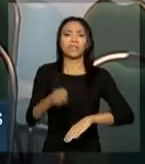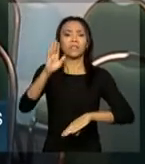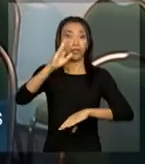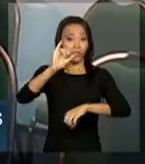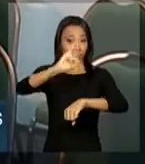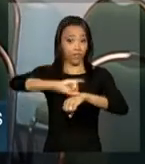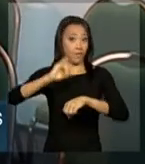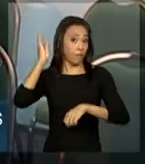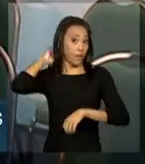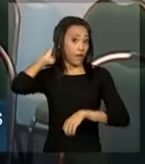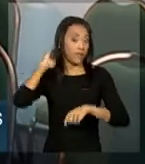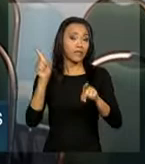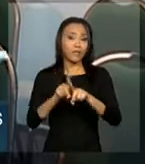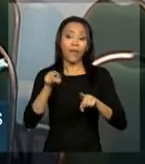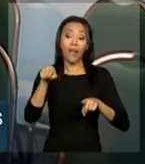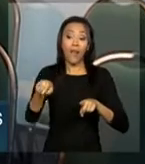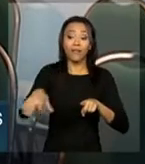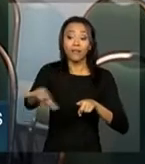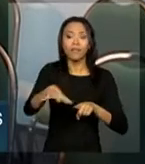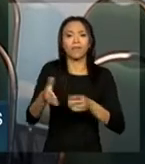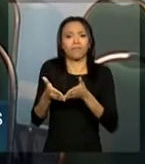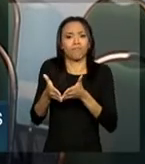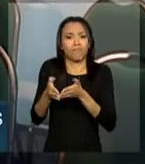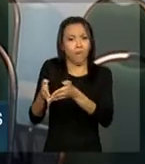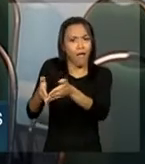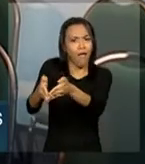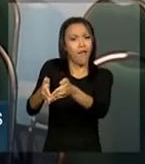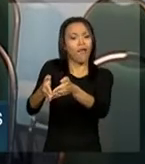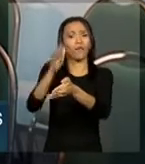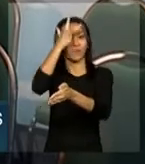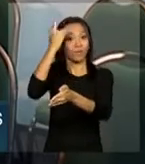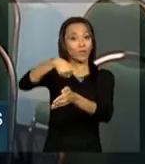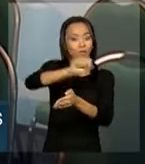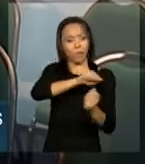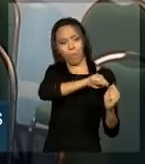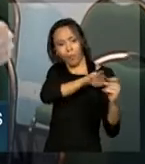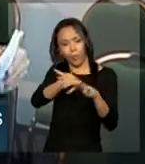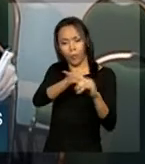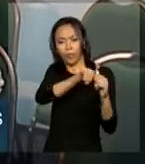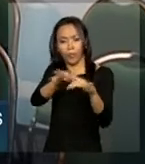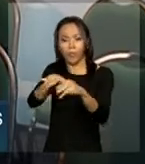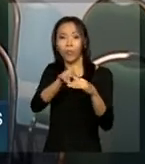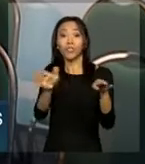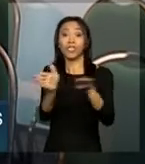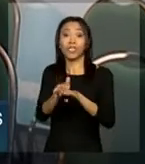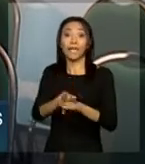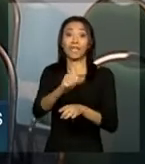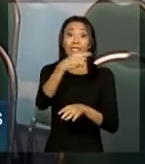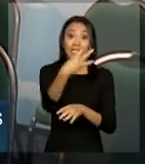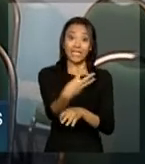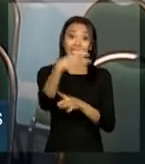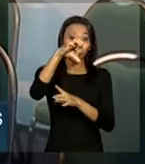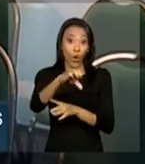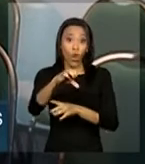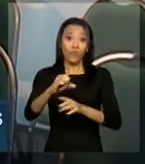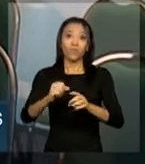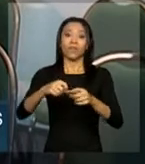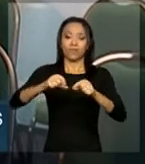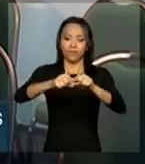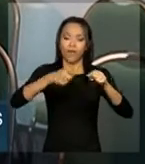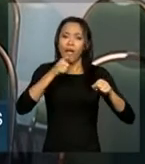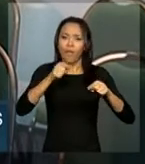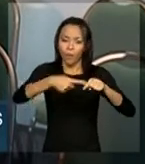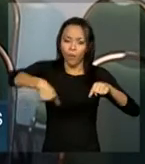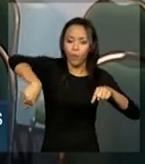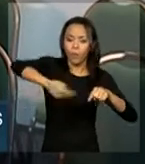localizado um sistema de barcas, que permite que as pessoas cheguem às 39 ilhas que circundam a cidade de